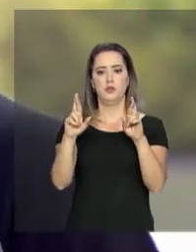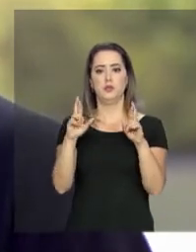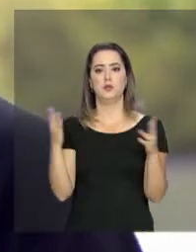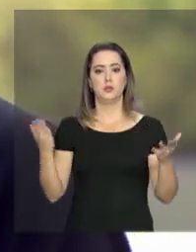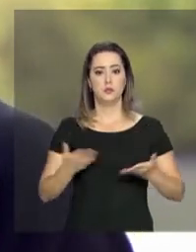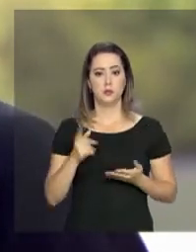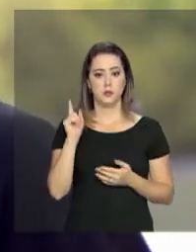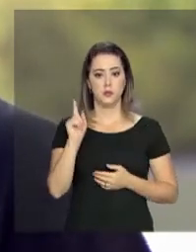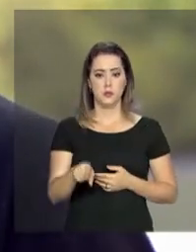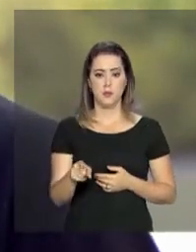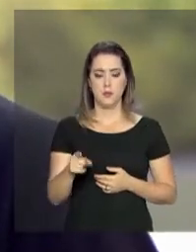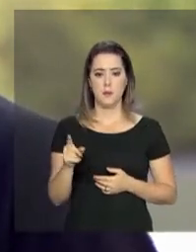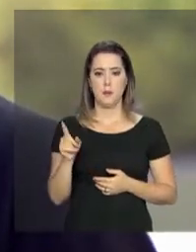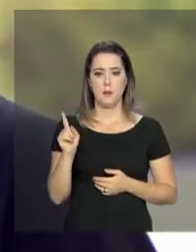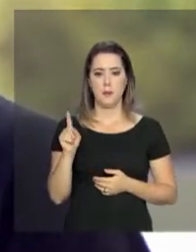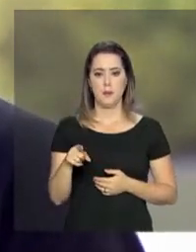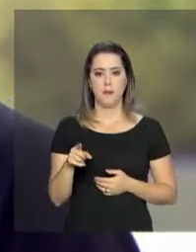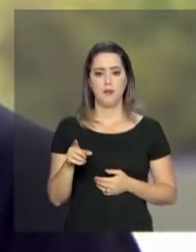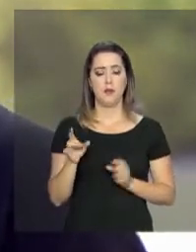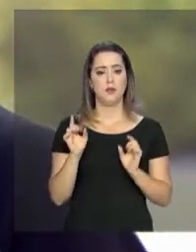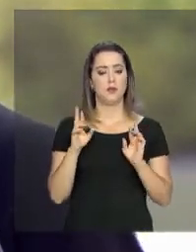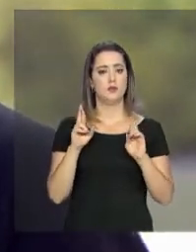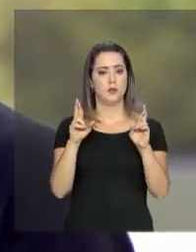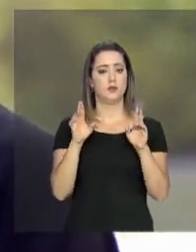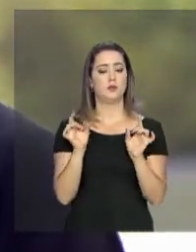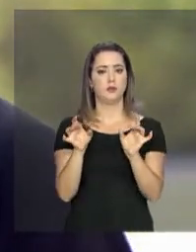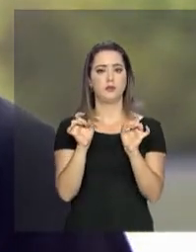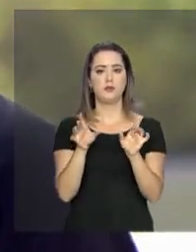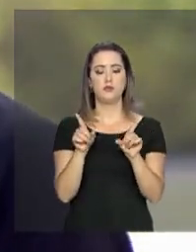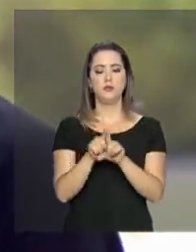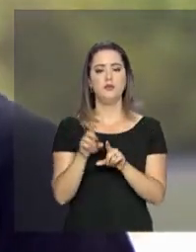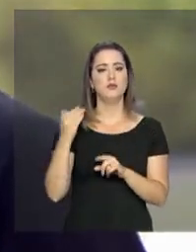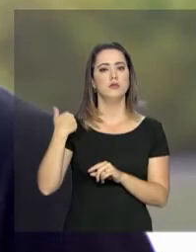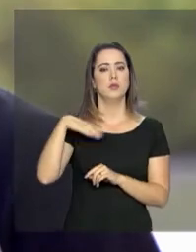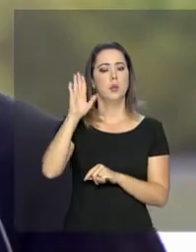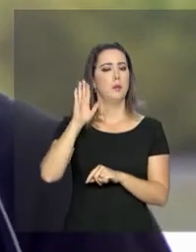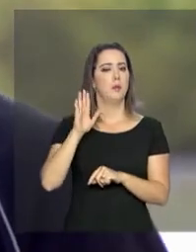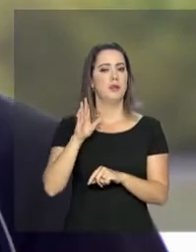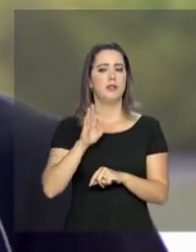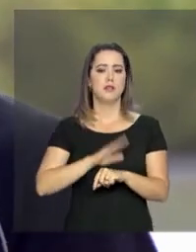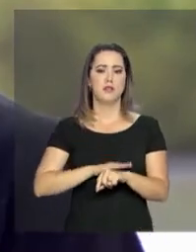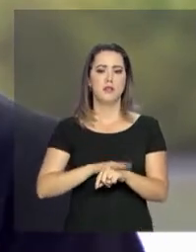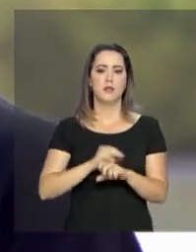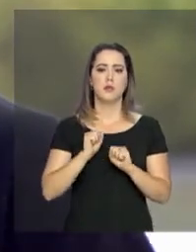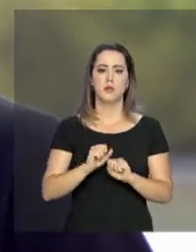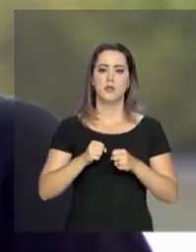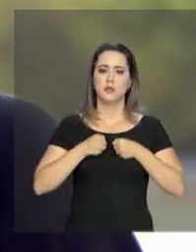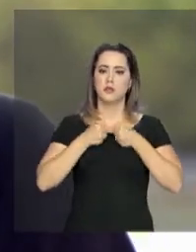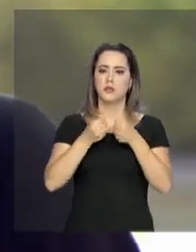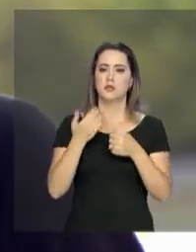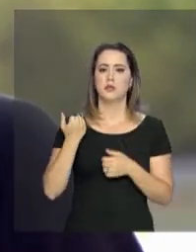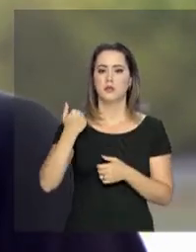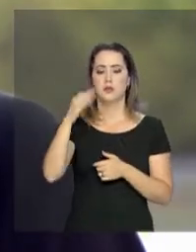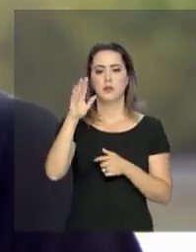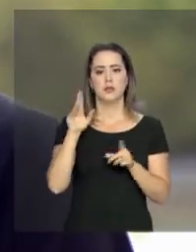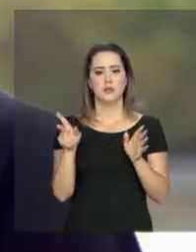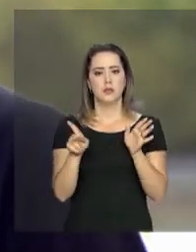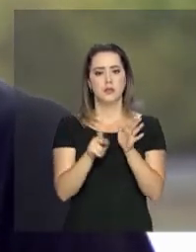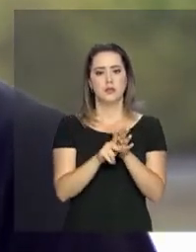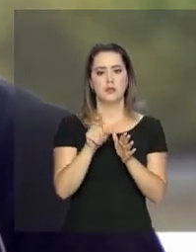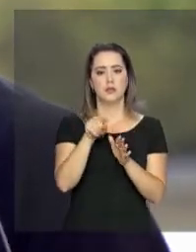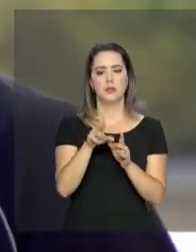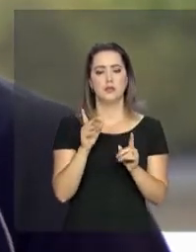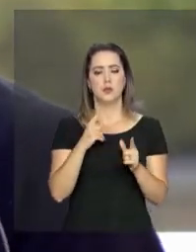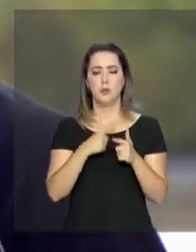essa concessão, a gente tenha mais tempo e possa se dedicar mais a essas questões que